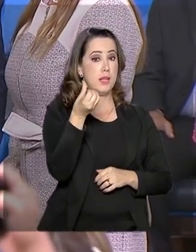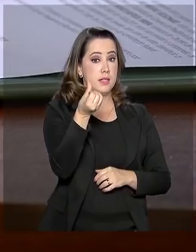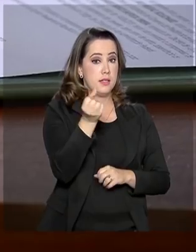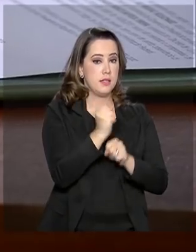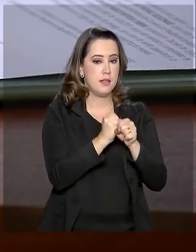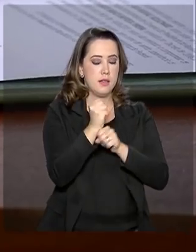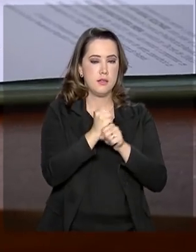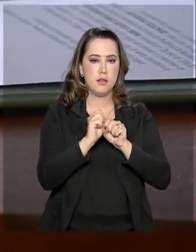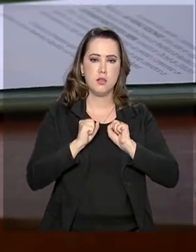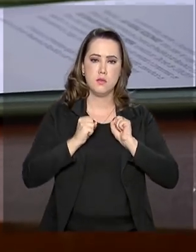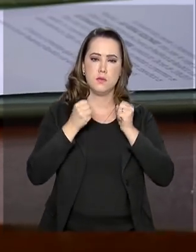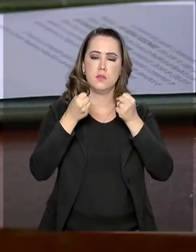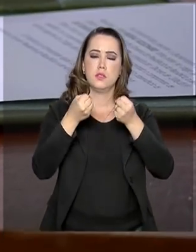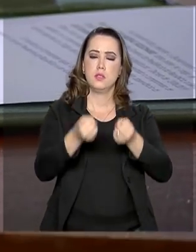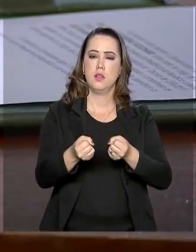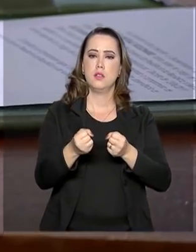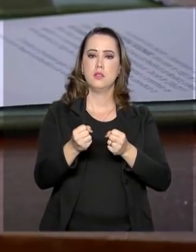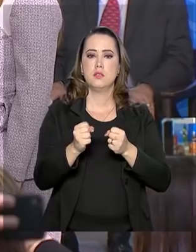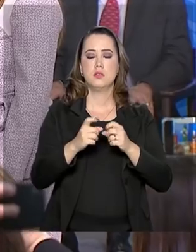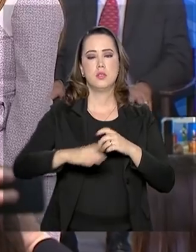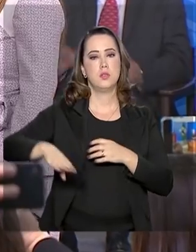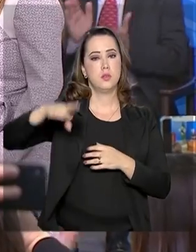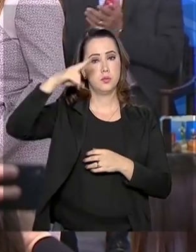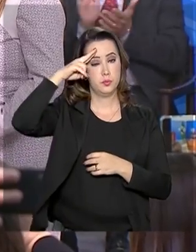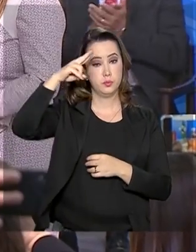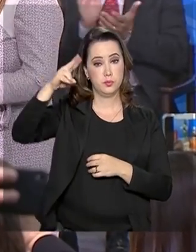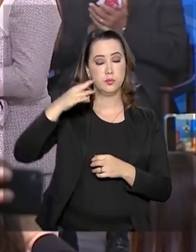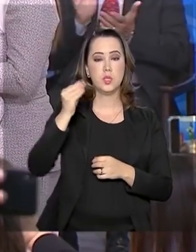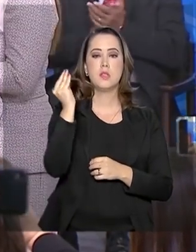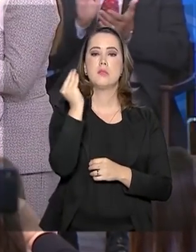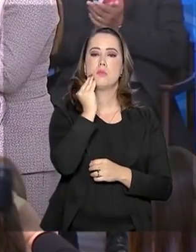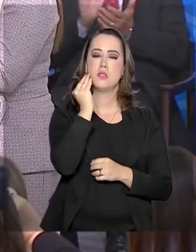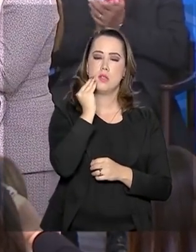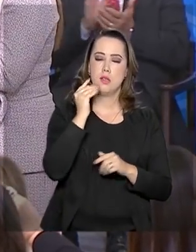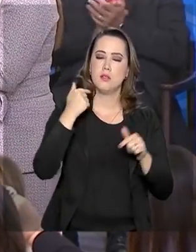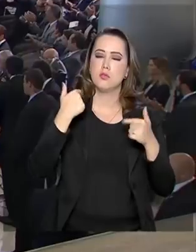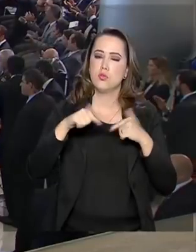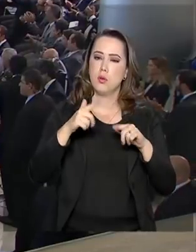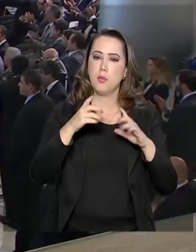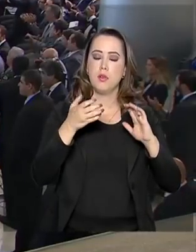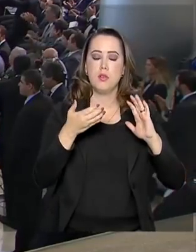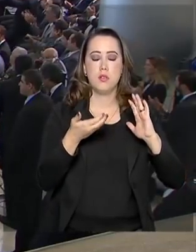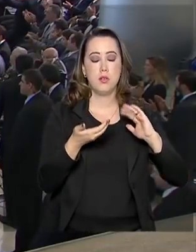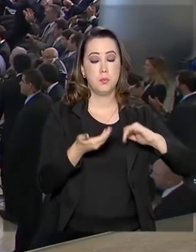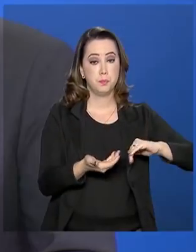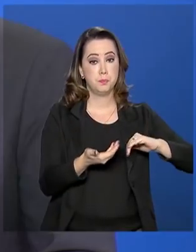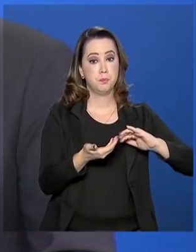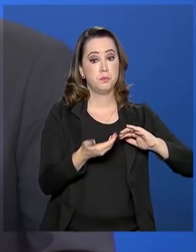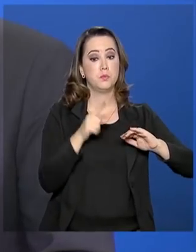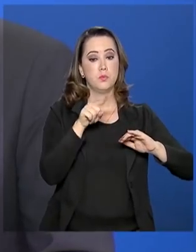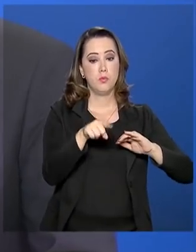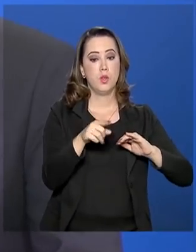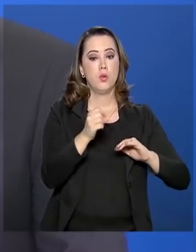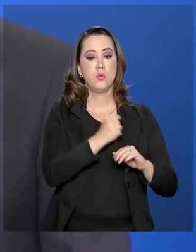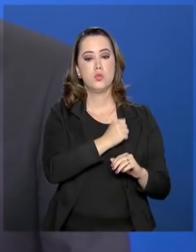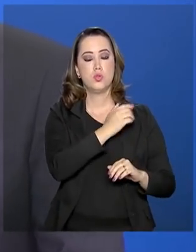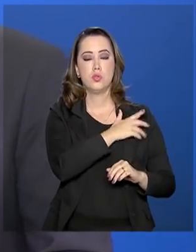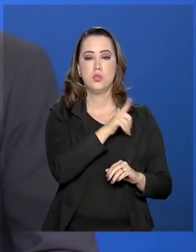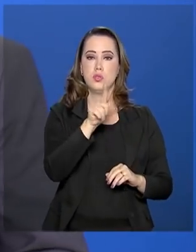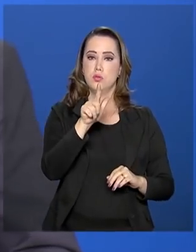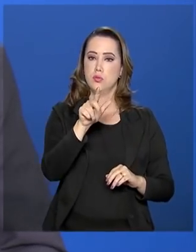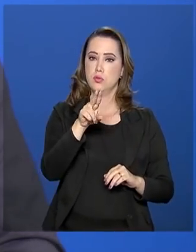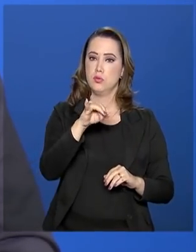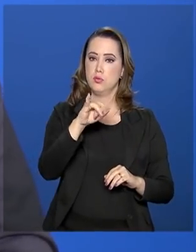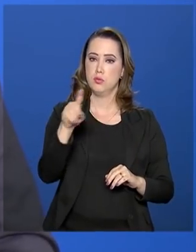dedicados ao Exército Brasileiro e experiência em atuação no Congresso Nacional, o general Luiz Eduardo Ramos afirmou